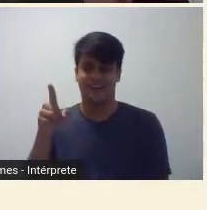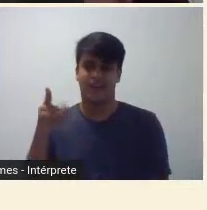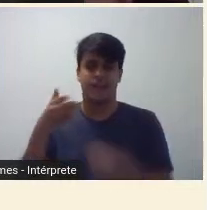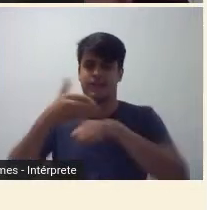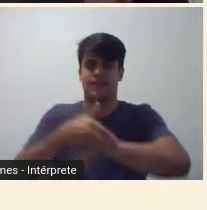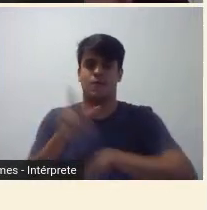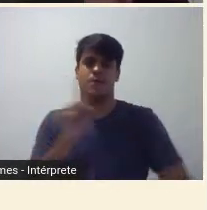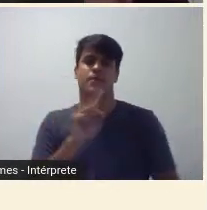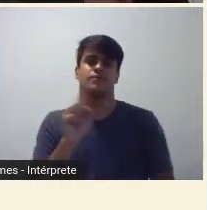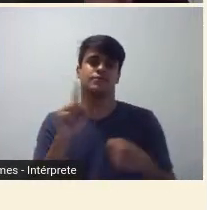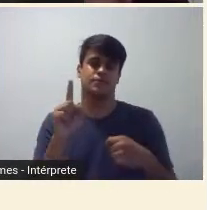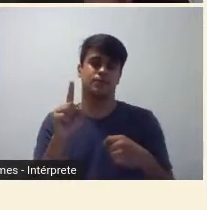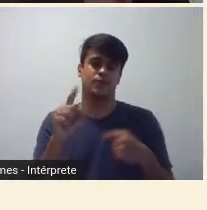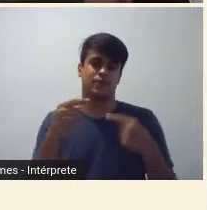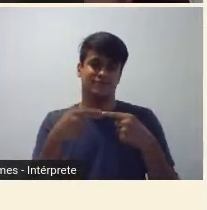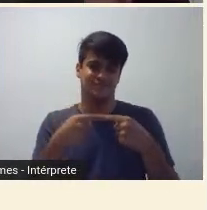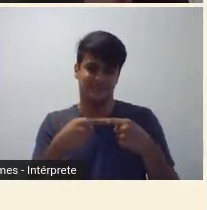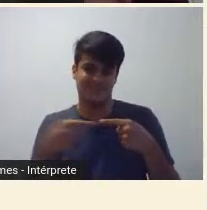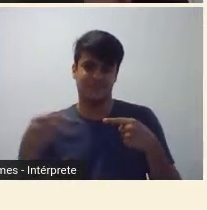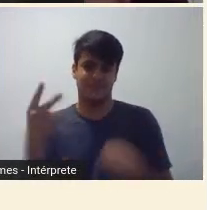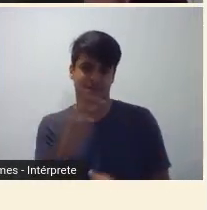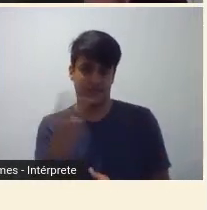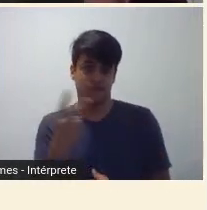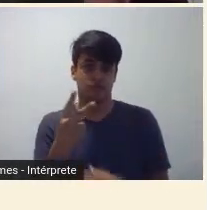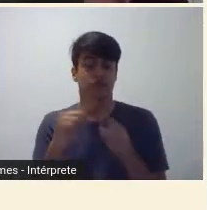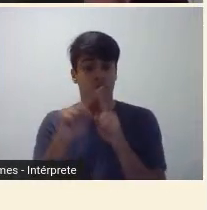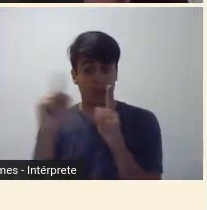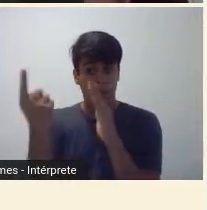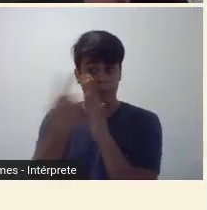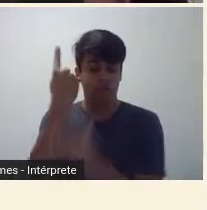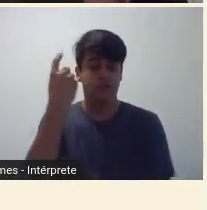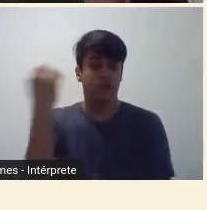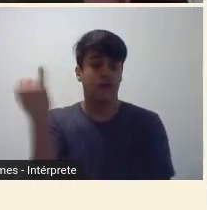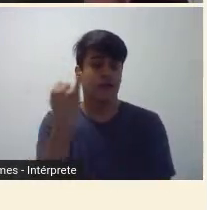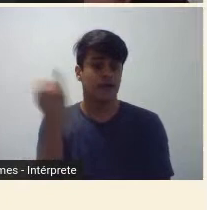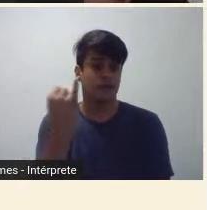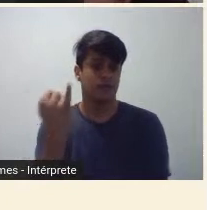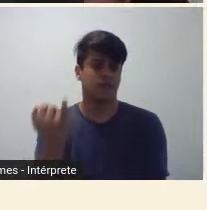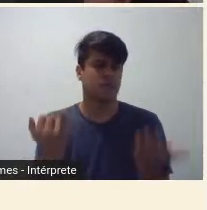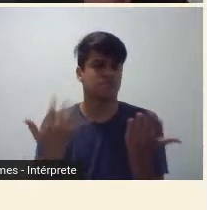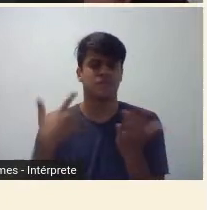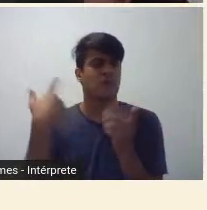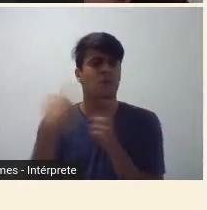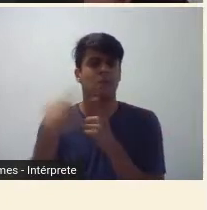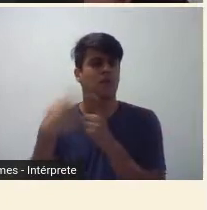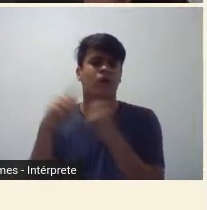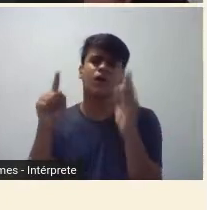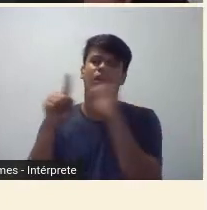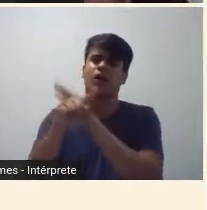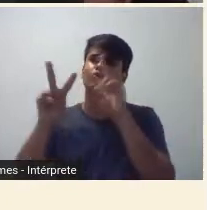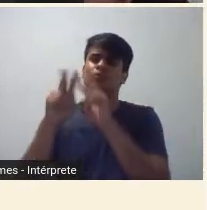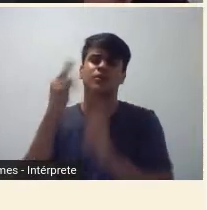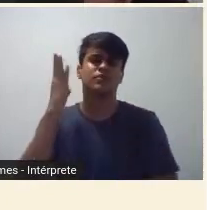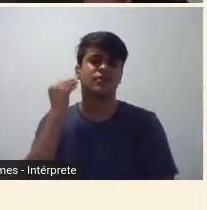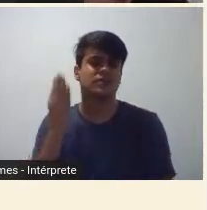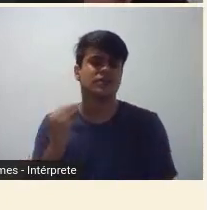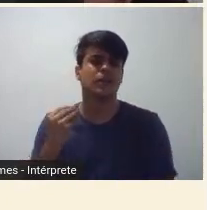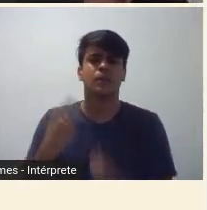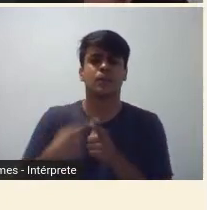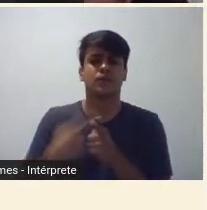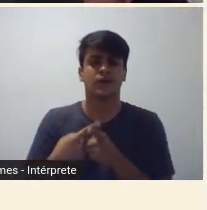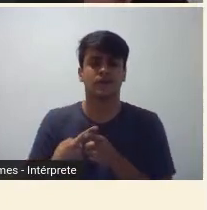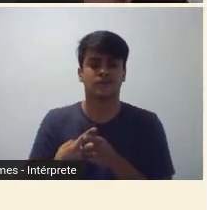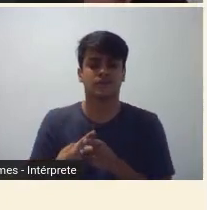mas eu considero essa pergunta muito importante. Por que que a gente sempre se pergunta pela Tarsila? Porque ela se tornou uma figura